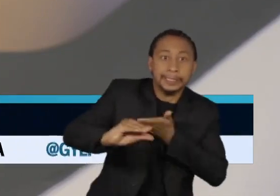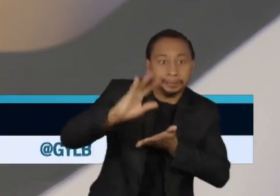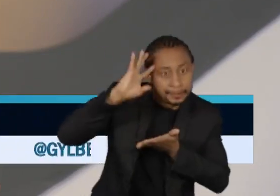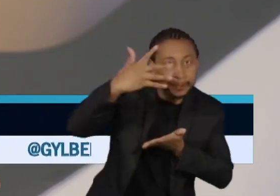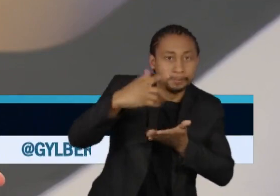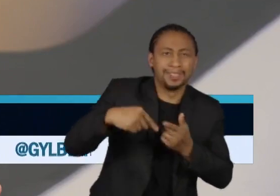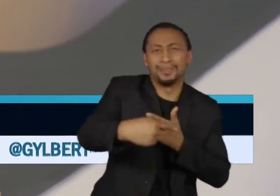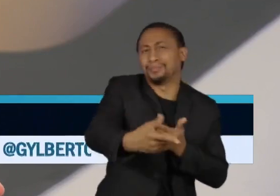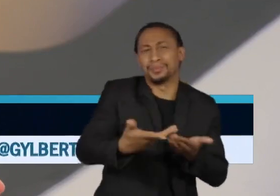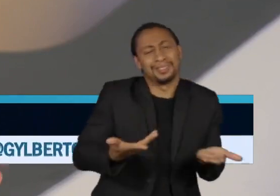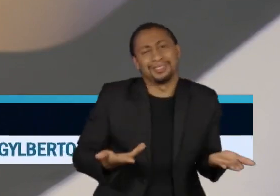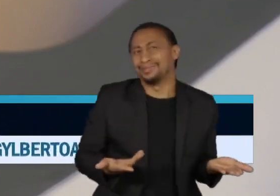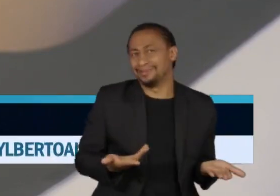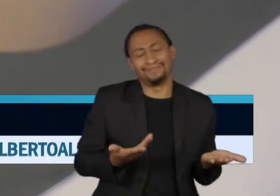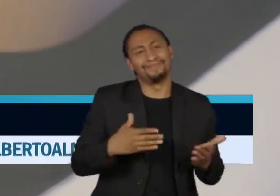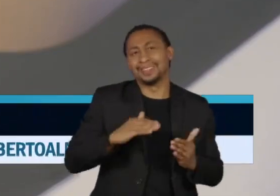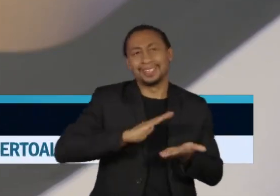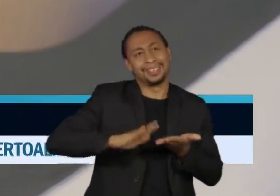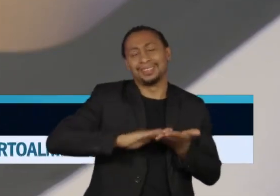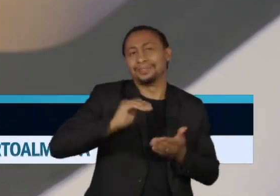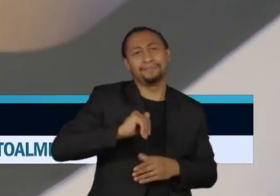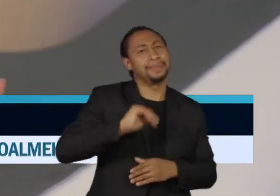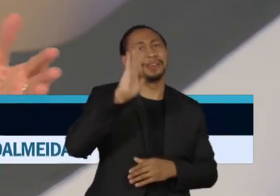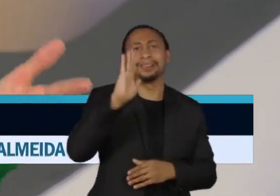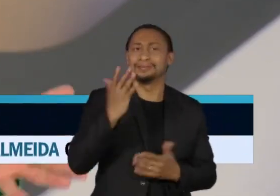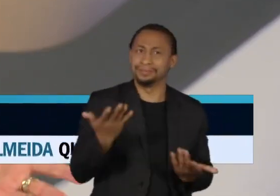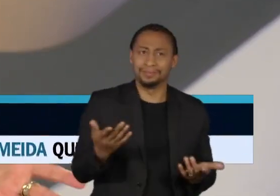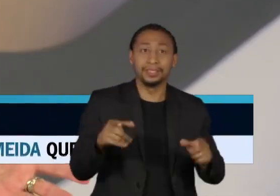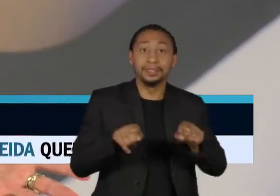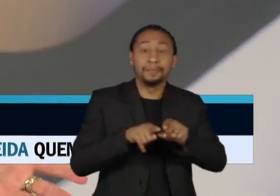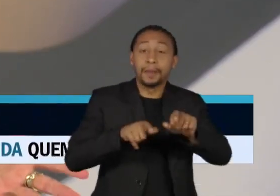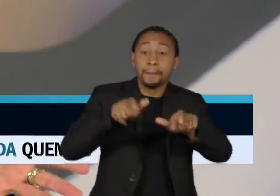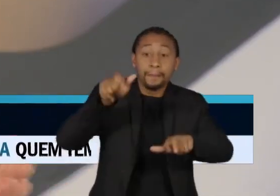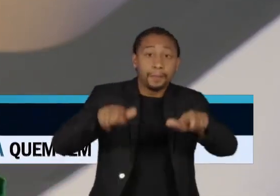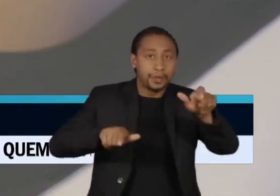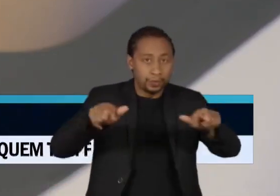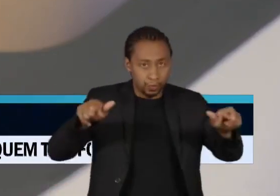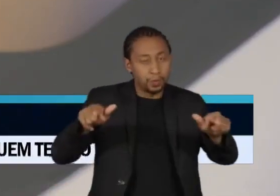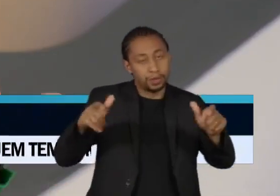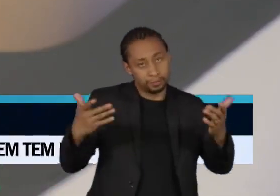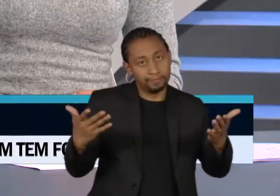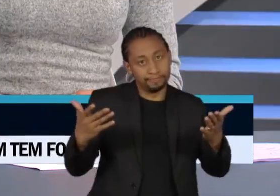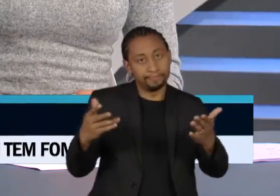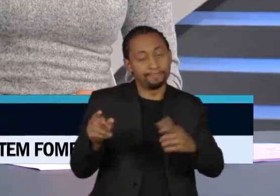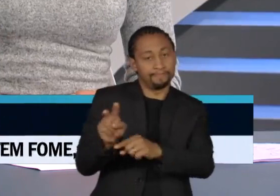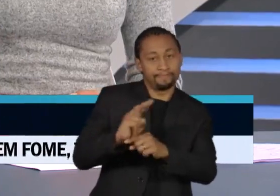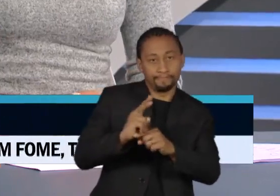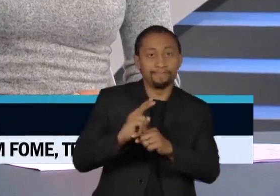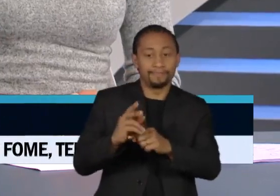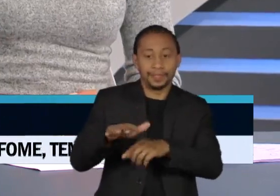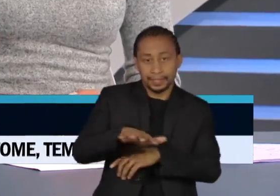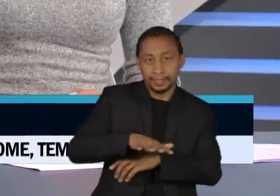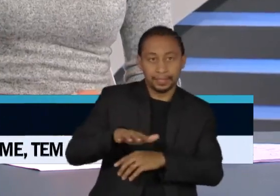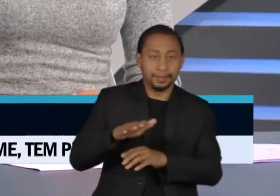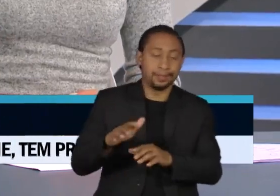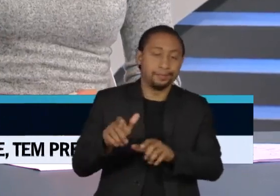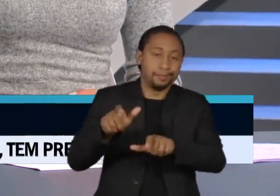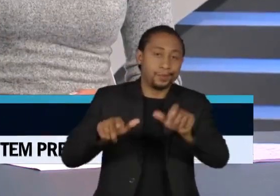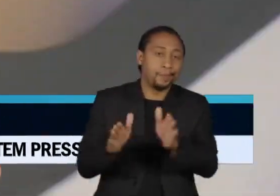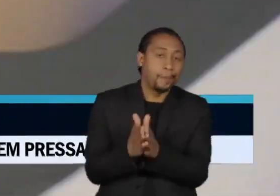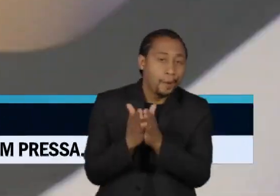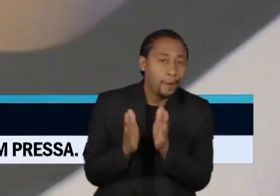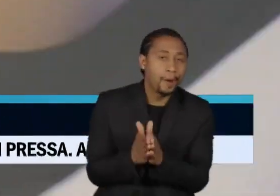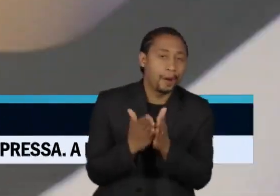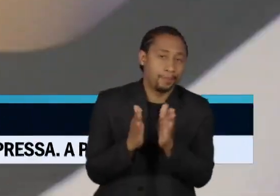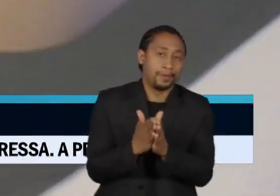você ter que realocar pessoas que estão em locais, que as pessoas são muito pobres. risco. Áreas de risco, elas estão